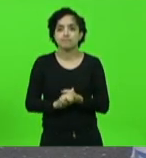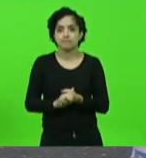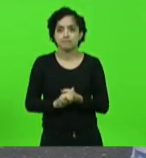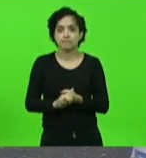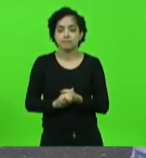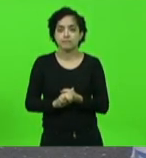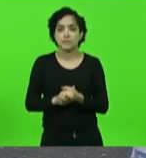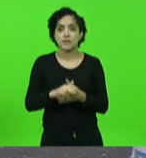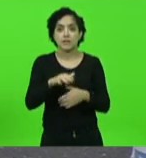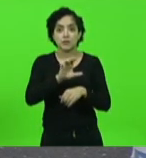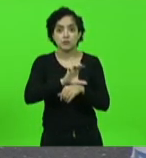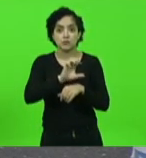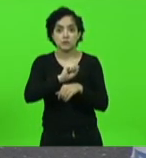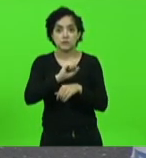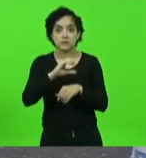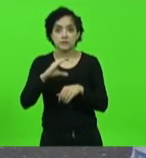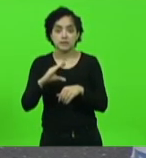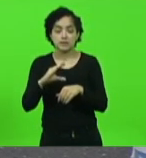estado que estavam